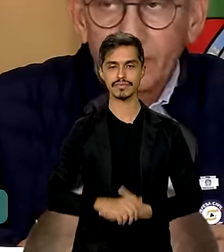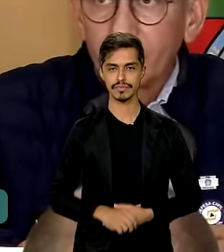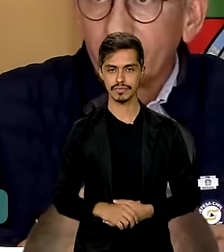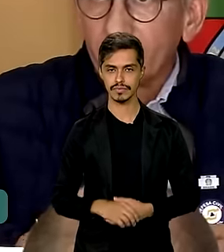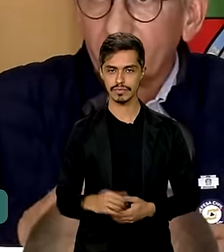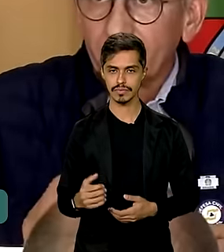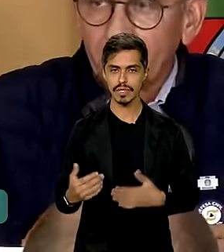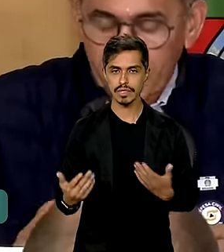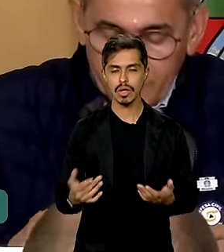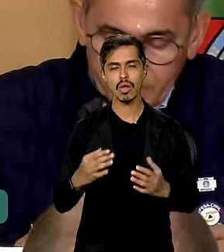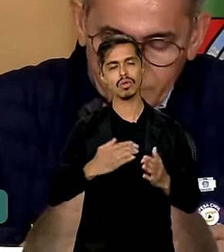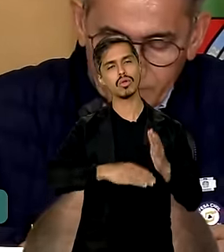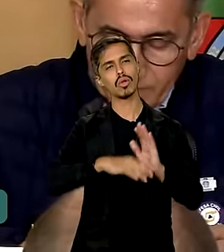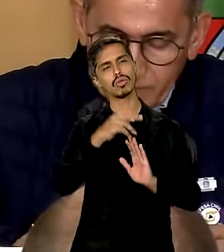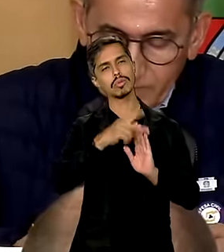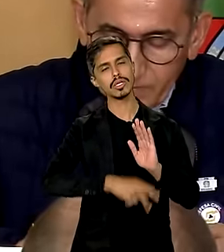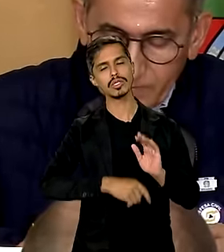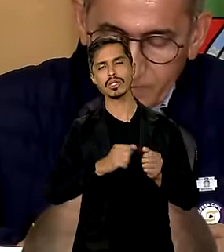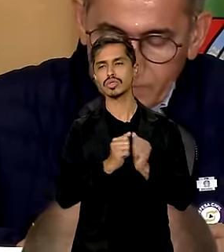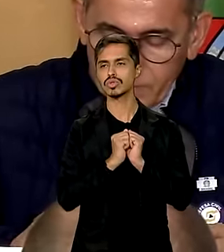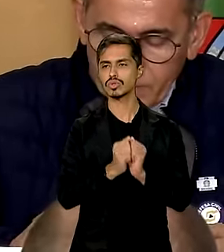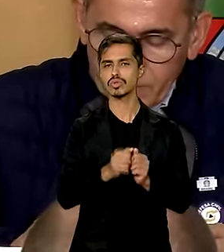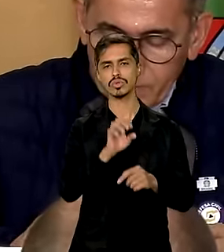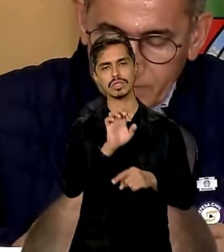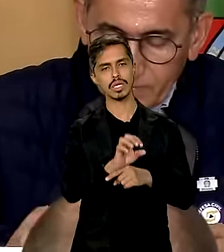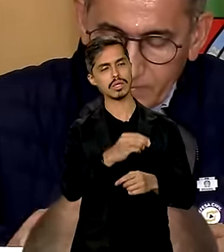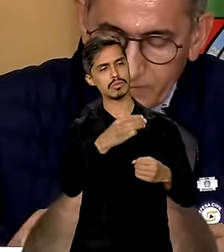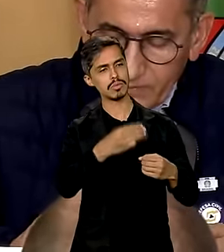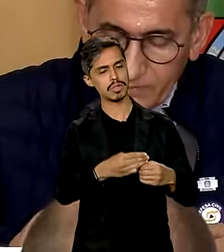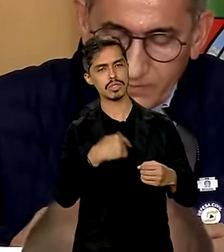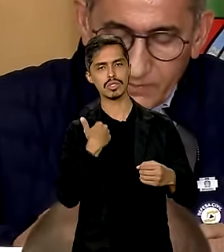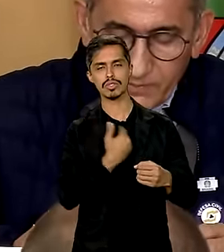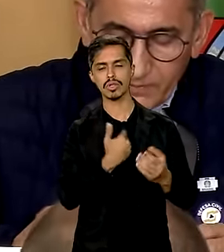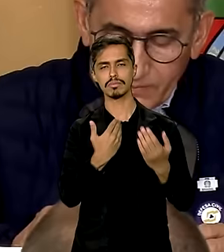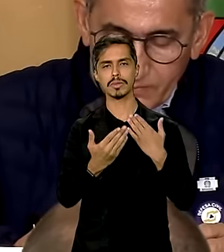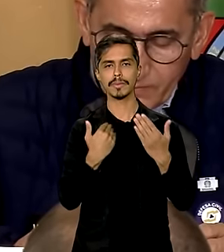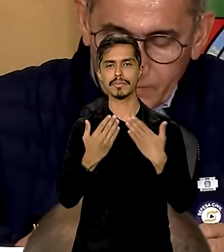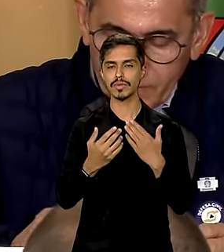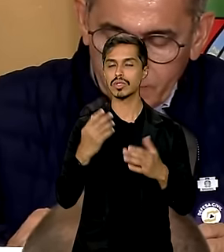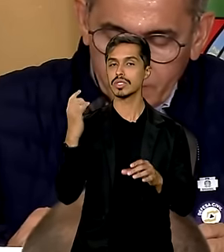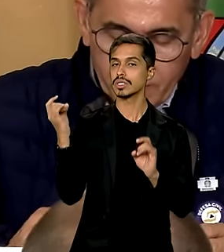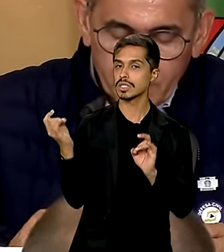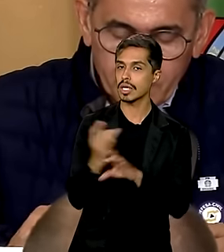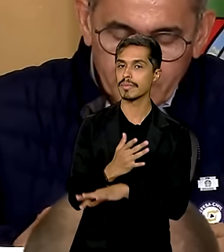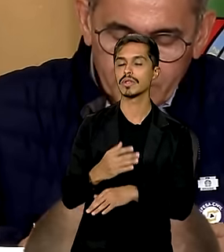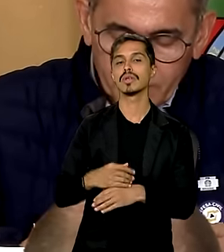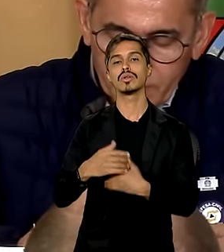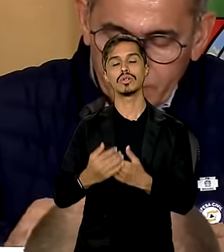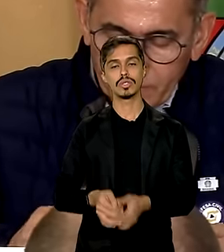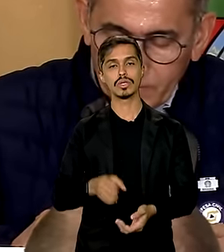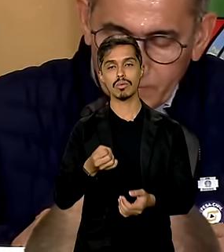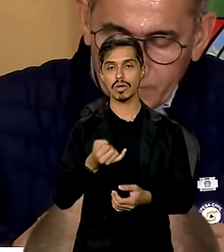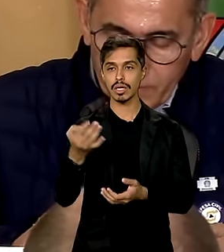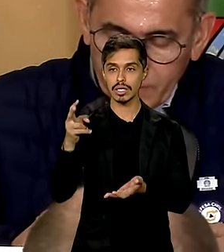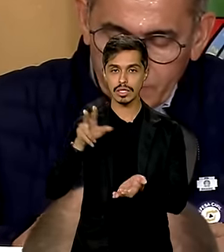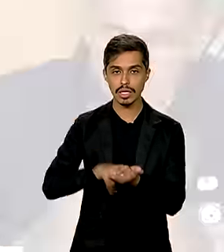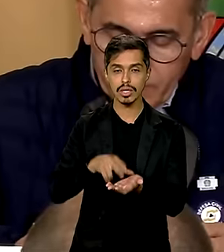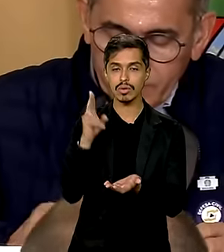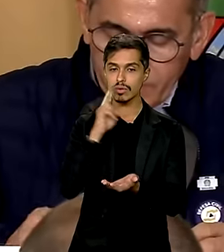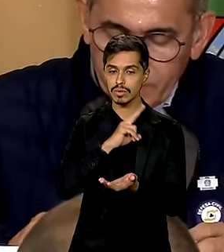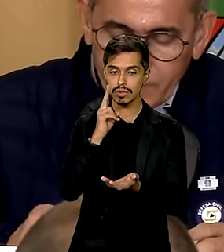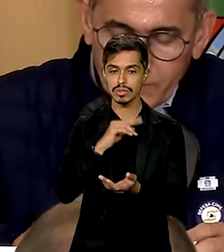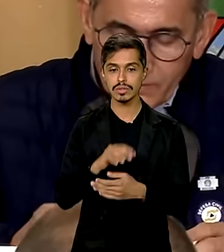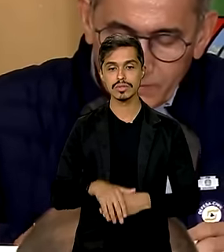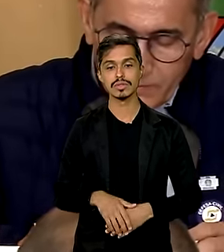um plano feito com o Estado e municípios, nós concluímos o processo de leitos emergenciais.